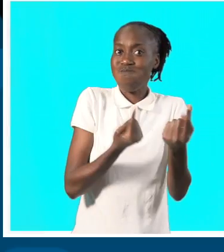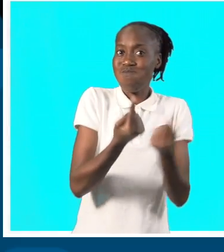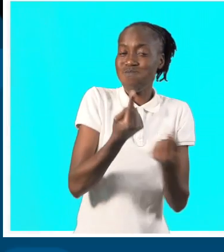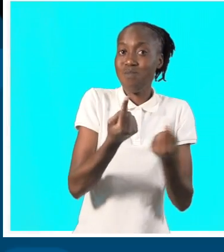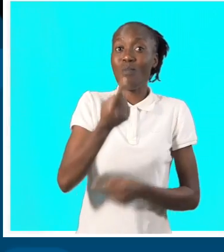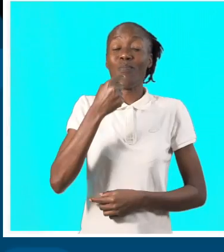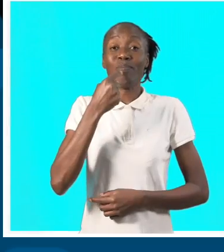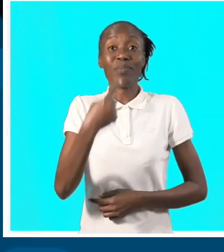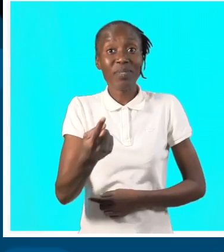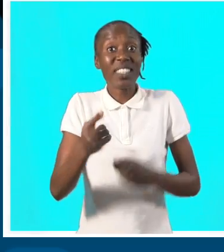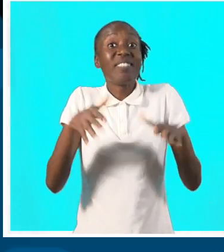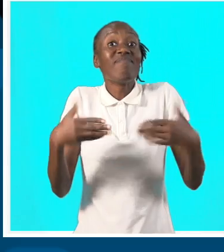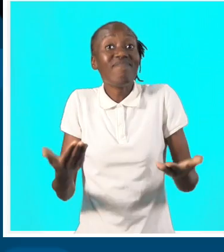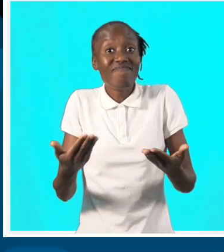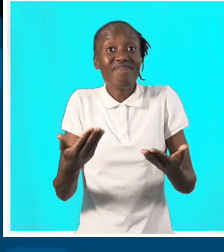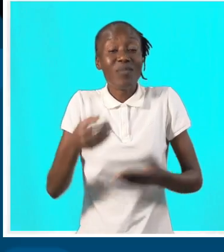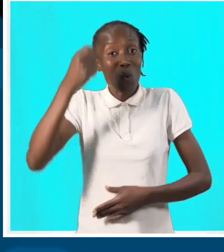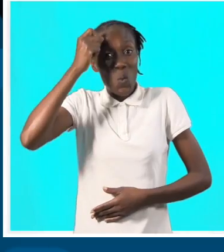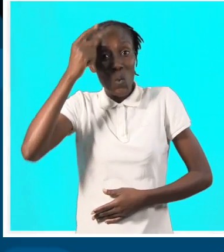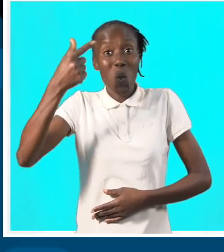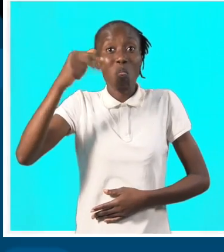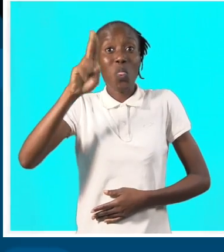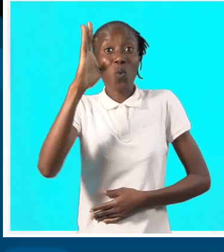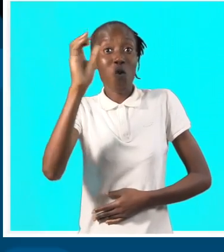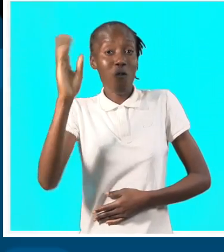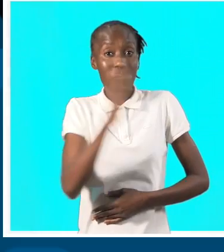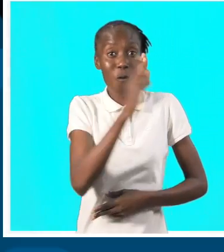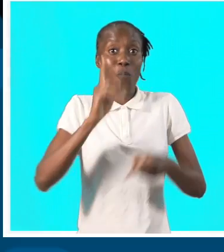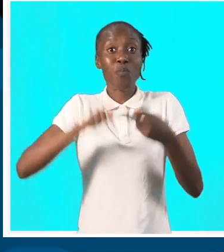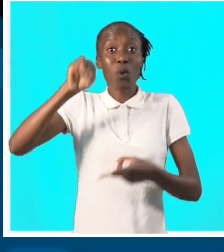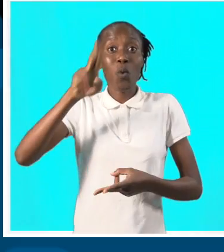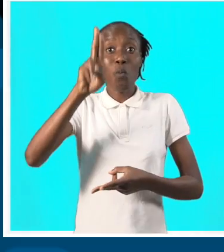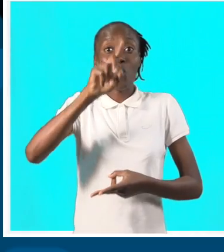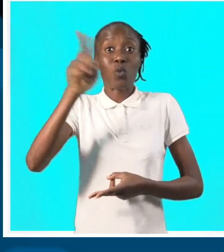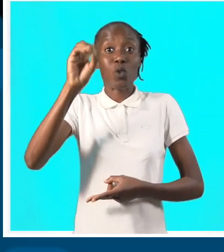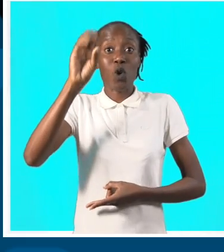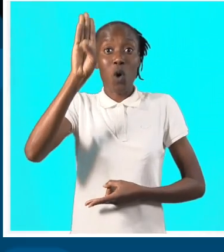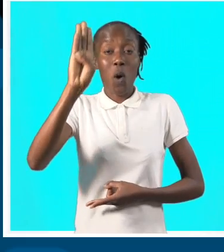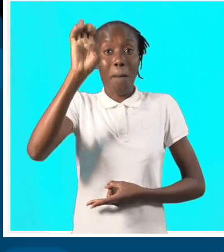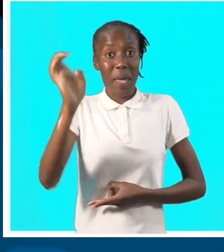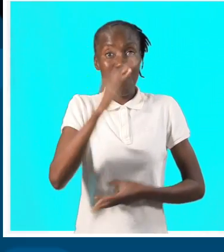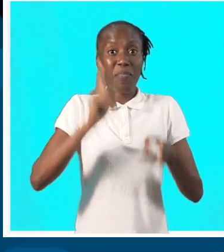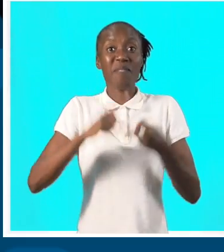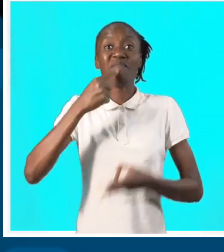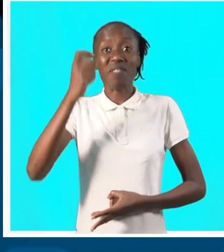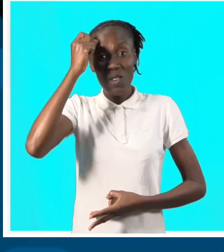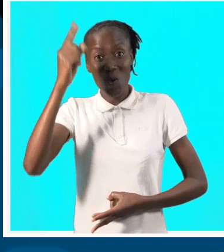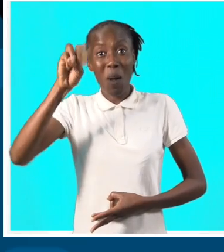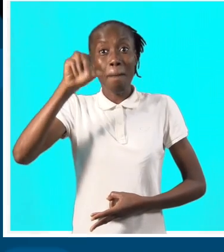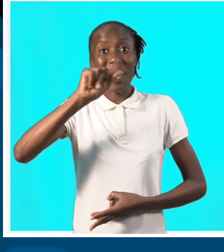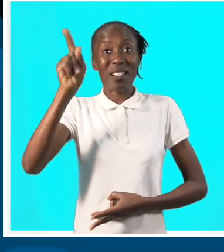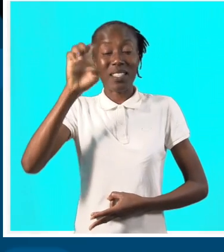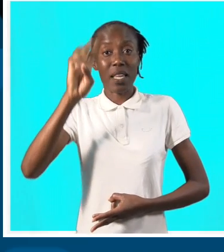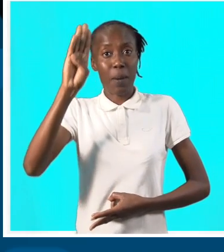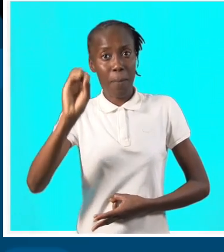que vêm lá, não sei, e vêm assistir a cultura dufo, e mozobe, e temos cultura